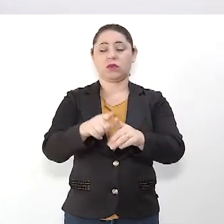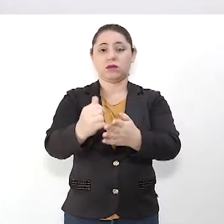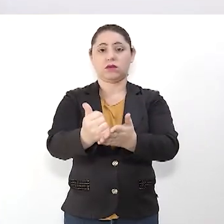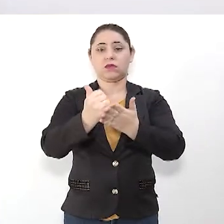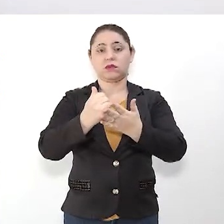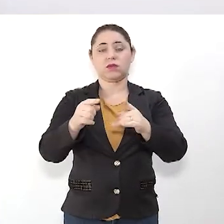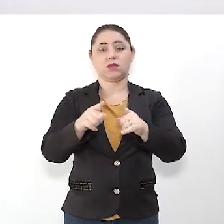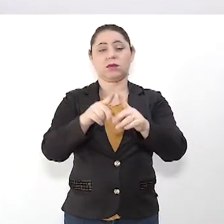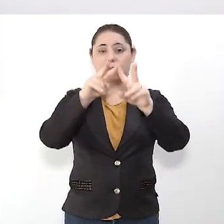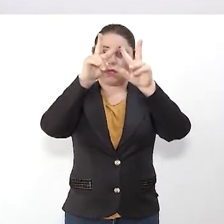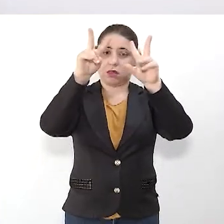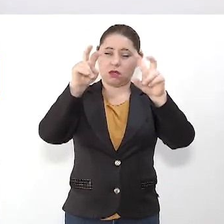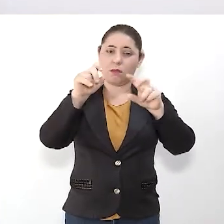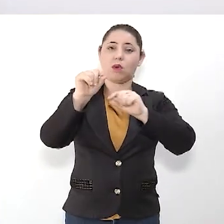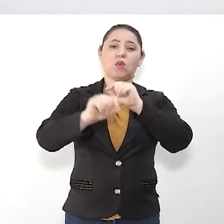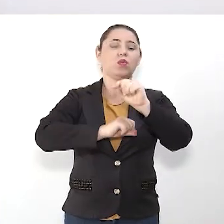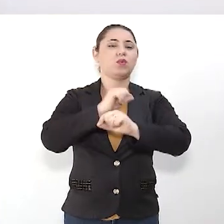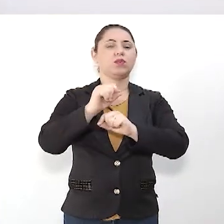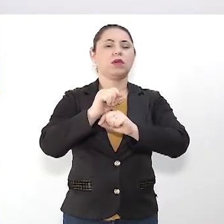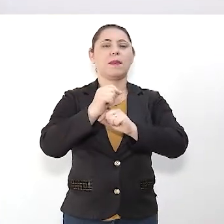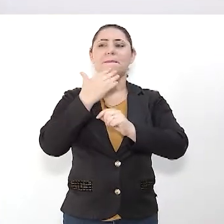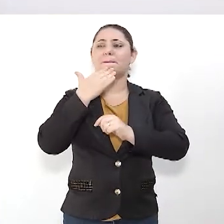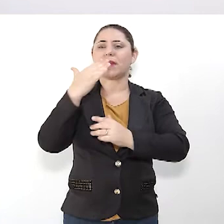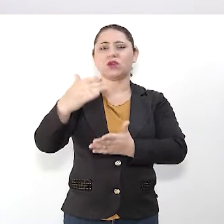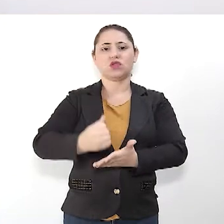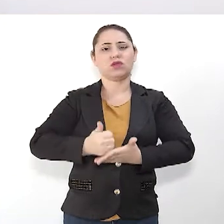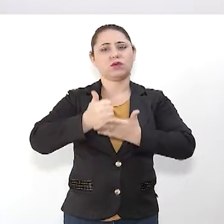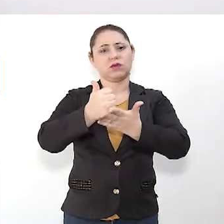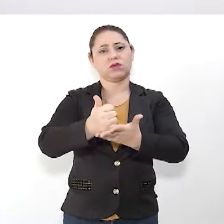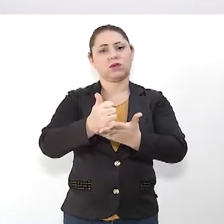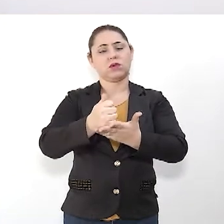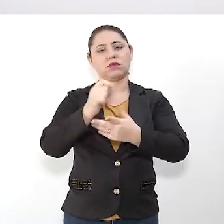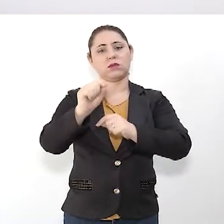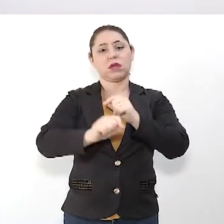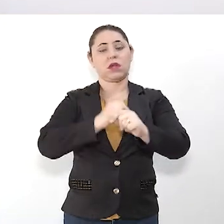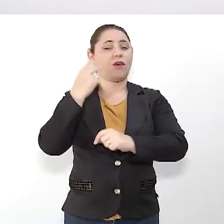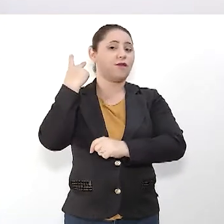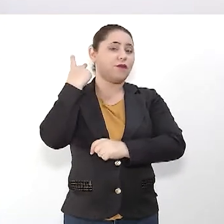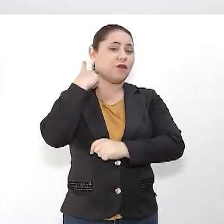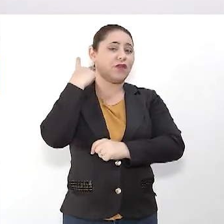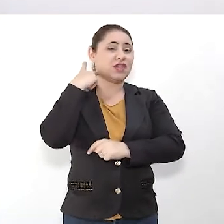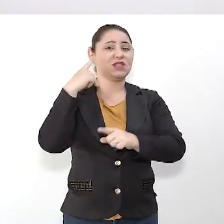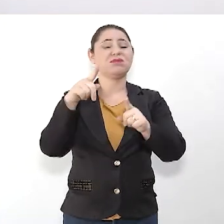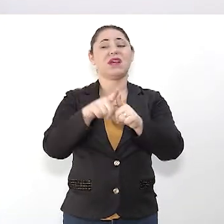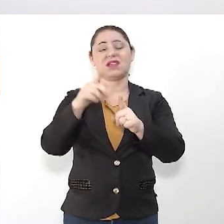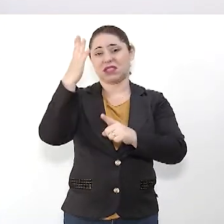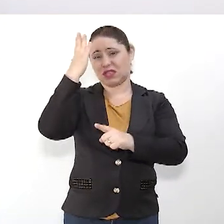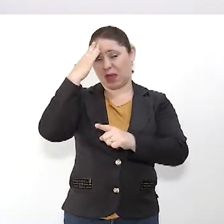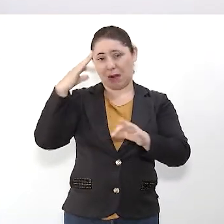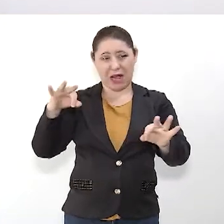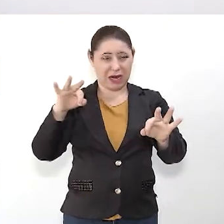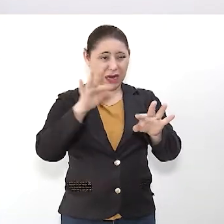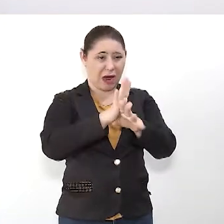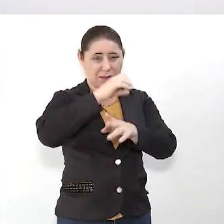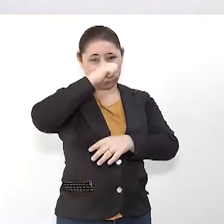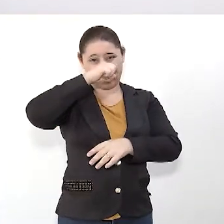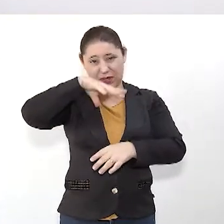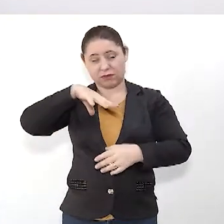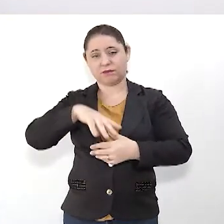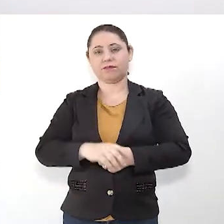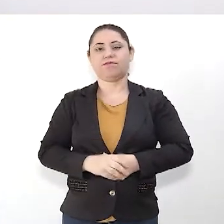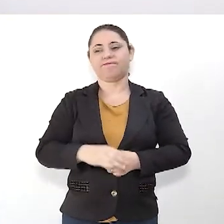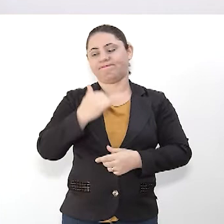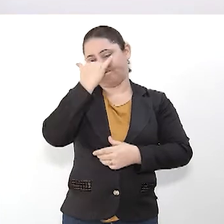divulgarmos, de nós debatermos e trazer instrumentos de pedido de socorro para que essas vítimas